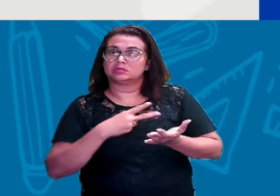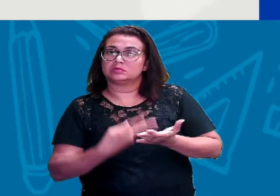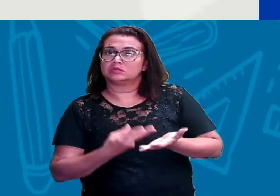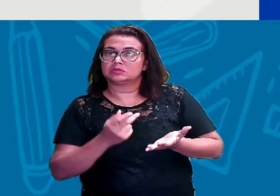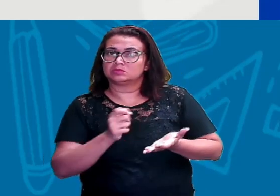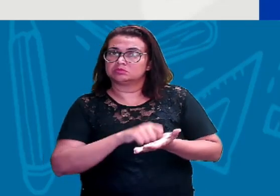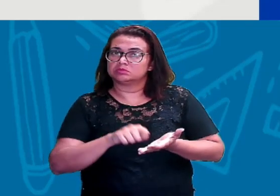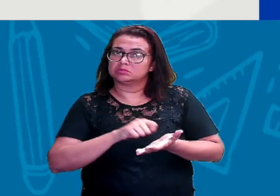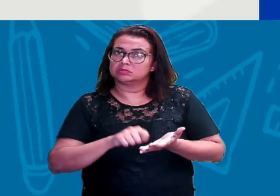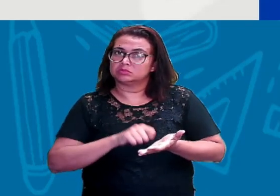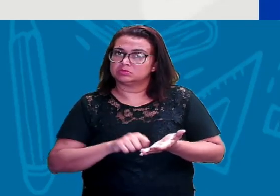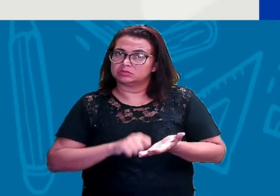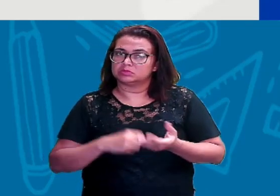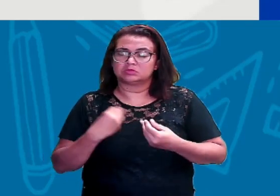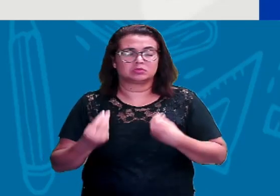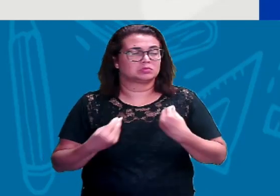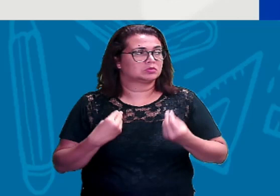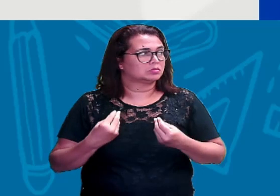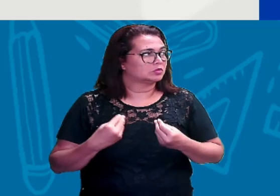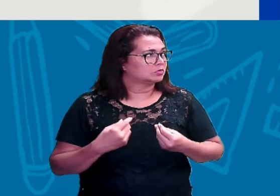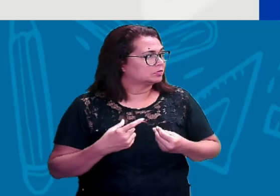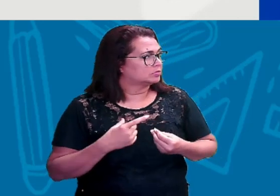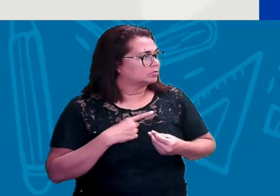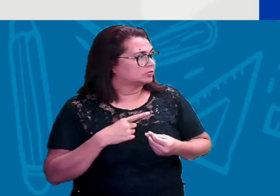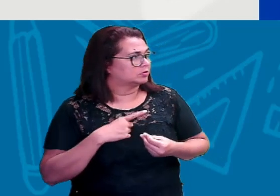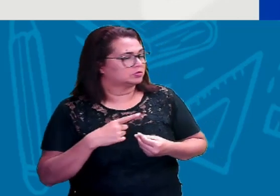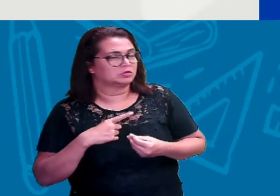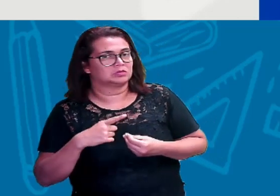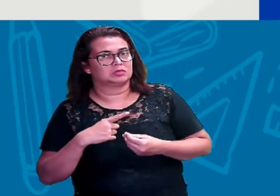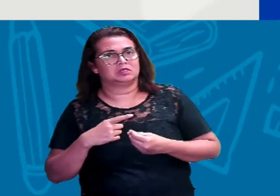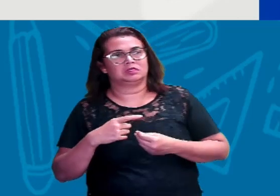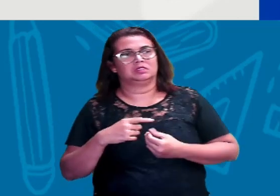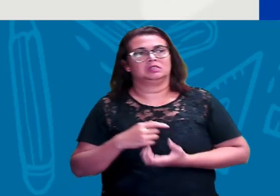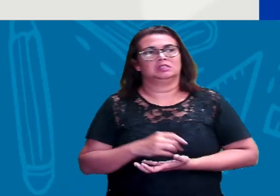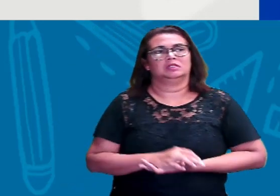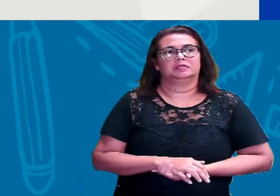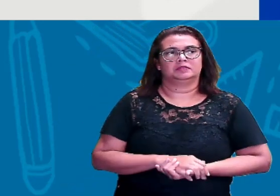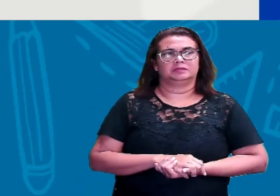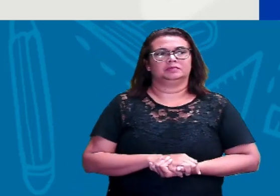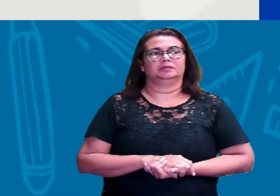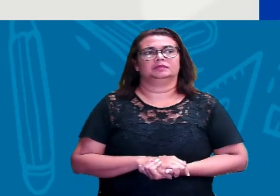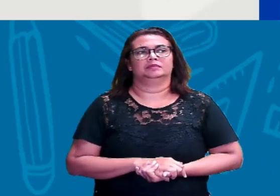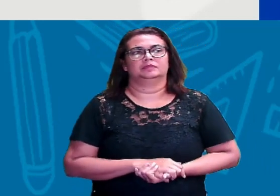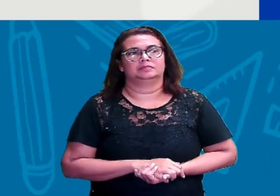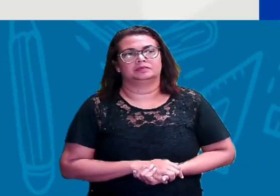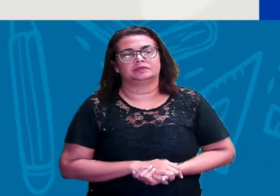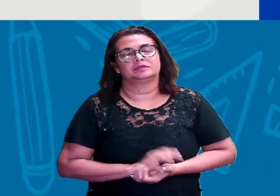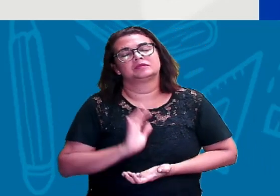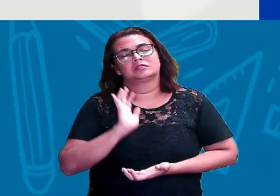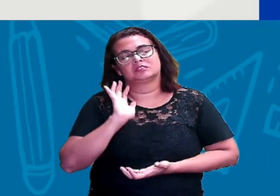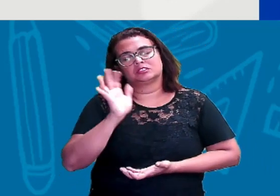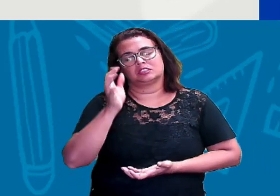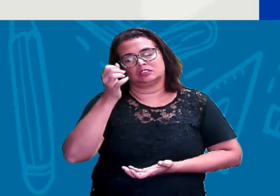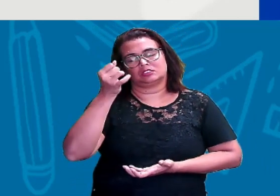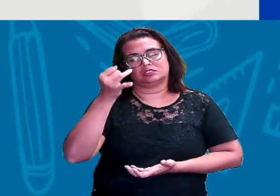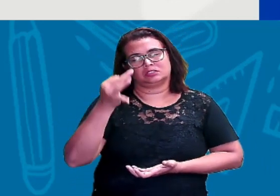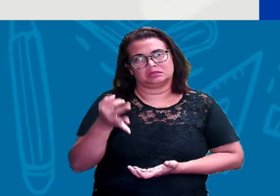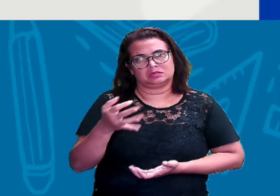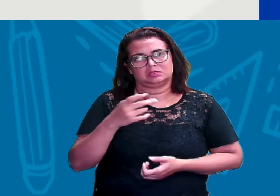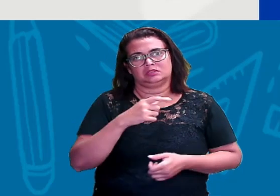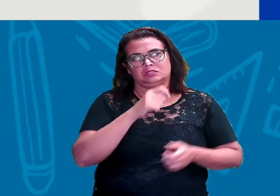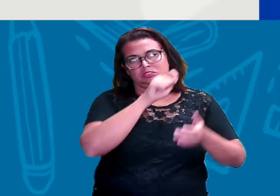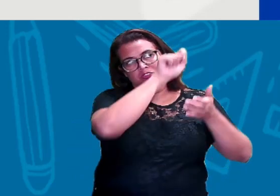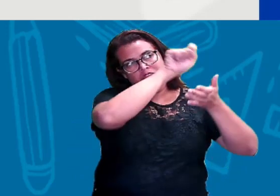época. Então, a gente tem aí todas as transcrições do alfabeto, tá? E, como eu já falei, era escrito aí nas